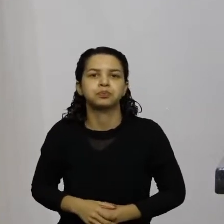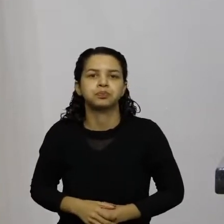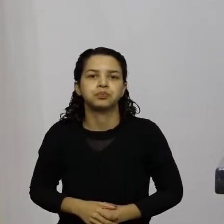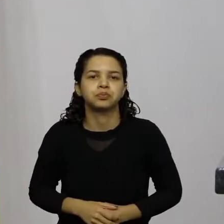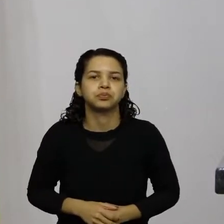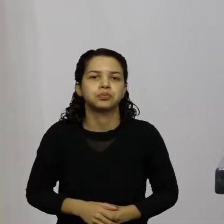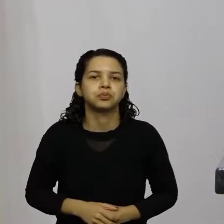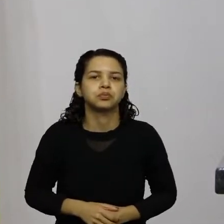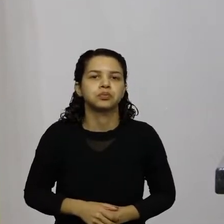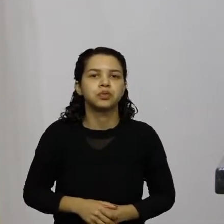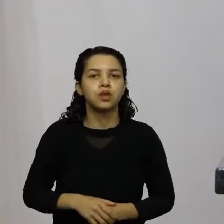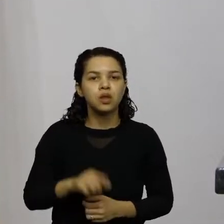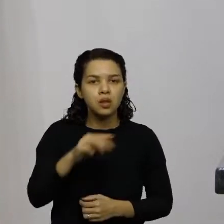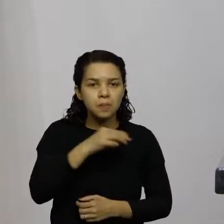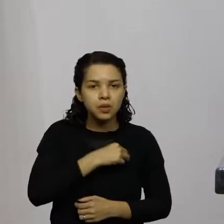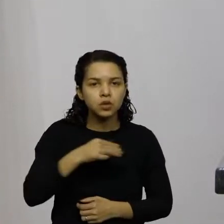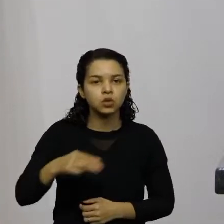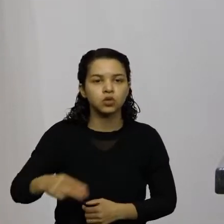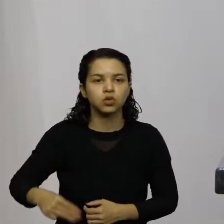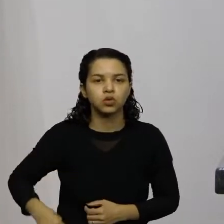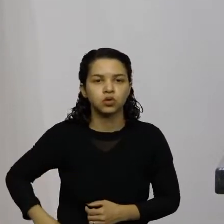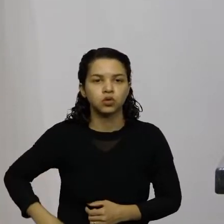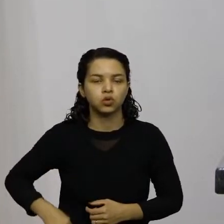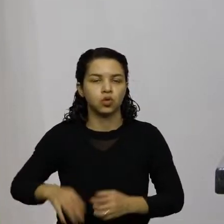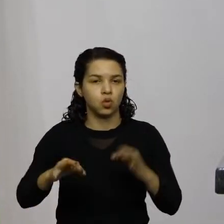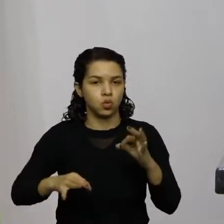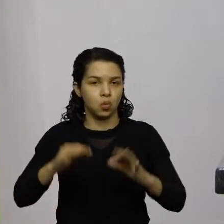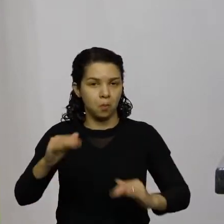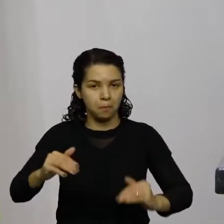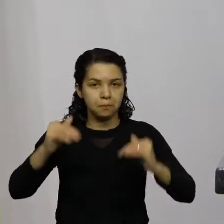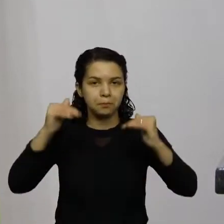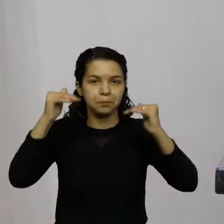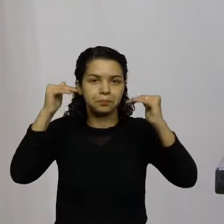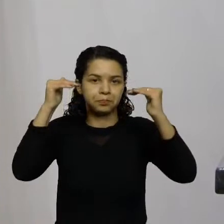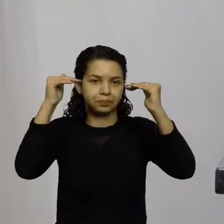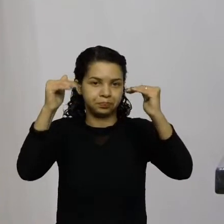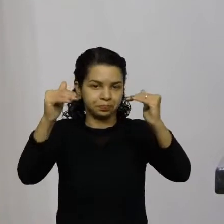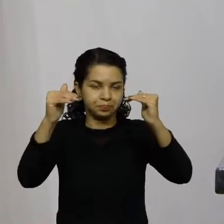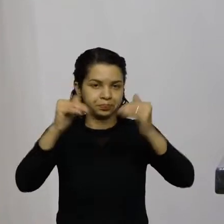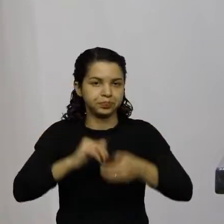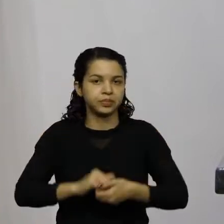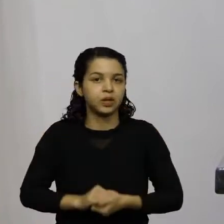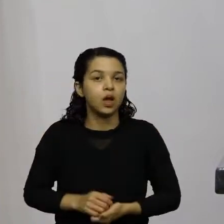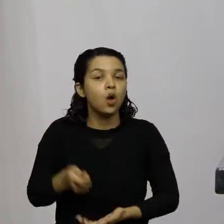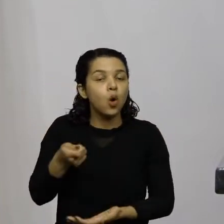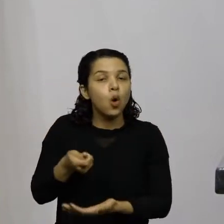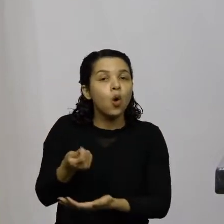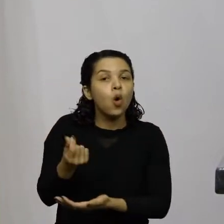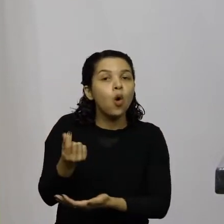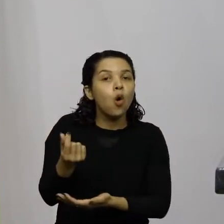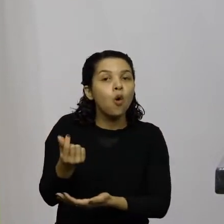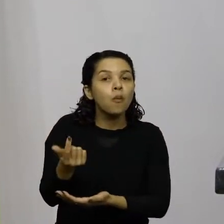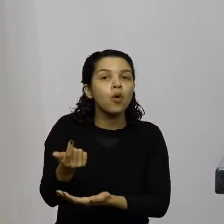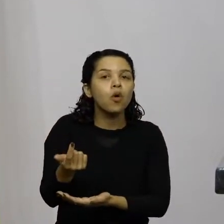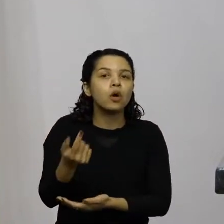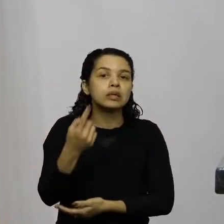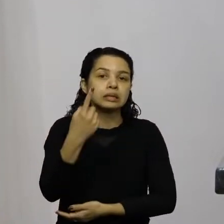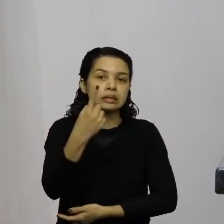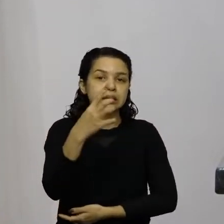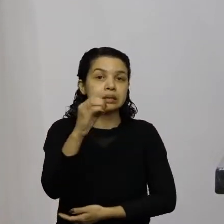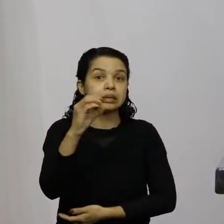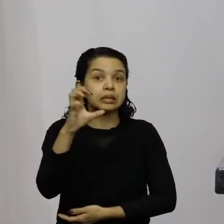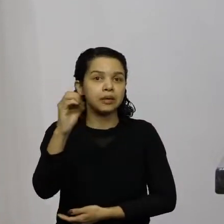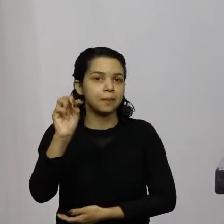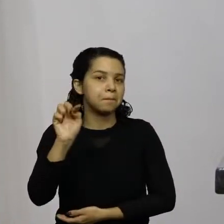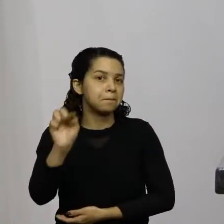ele era ministro do Supremo Tribunal Federal Joaquim Barbosa ele cobrou 100 mil reais para falar 40 minutos na palestra